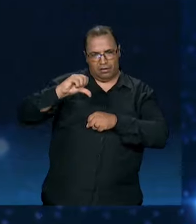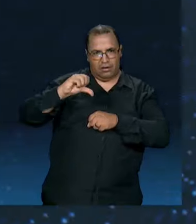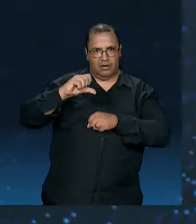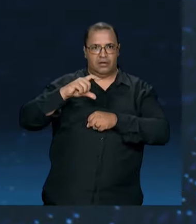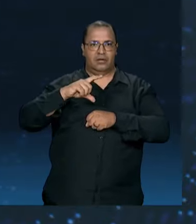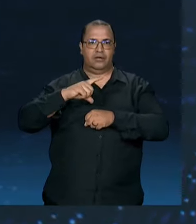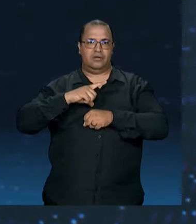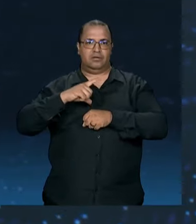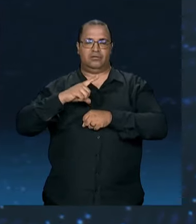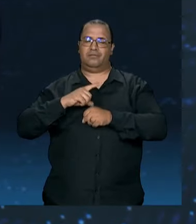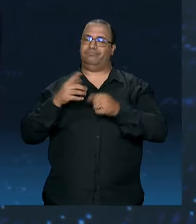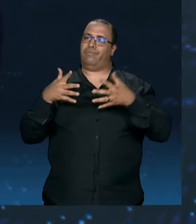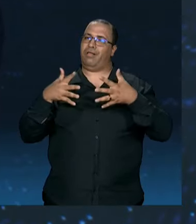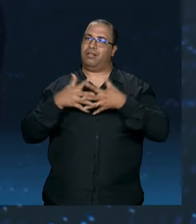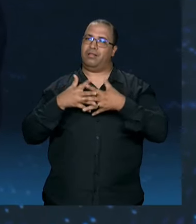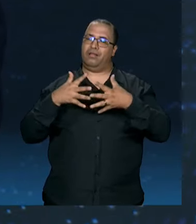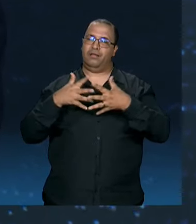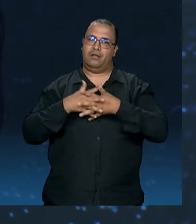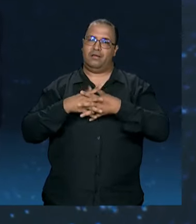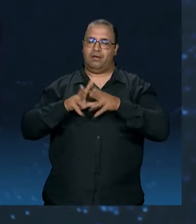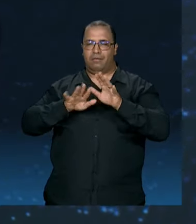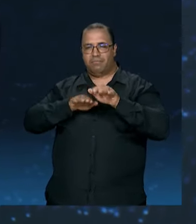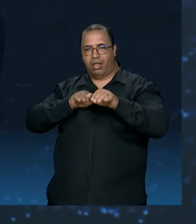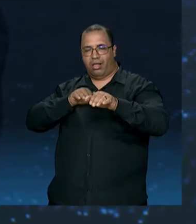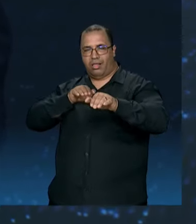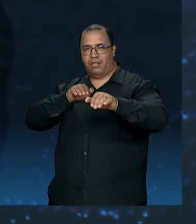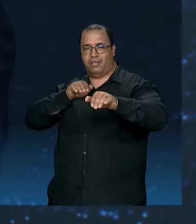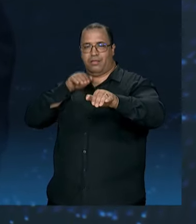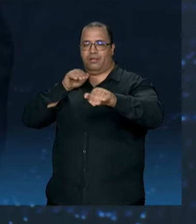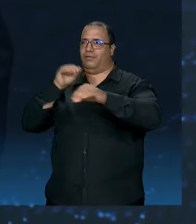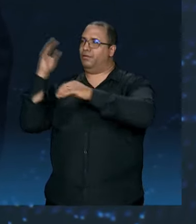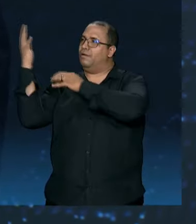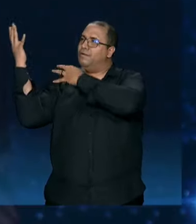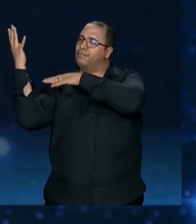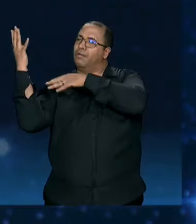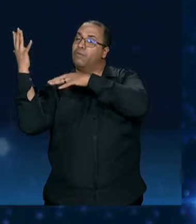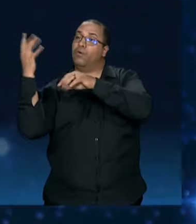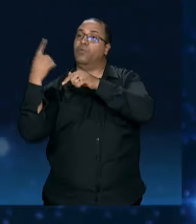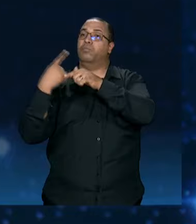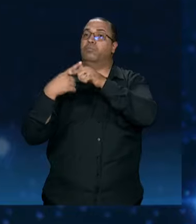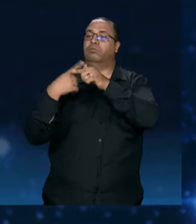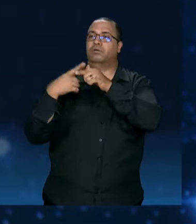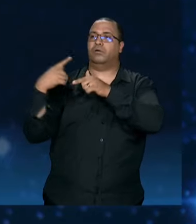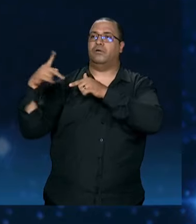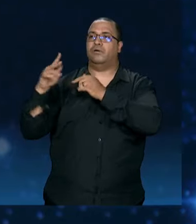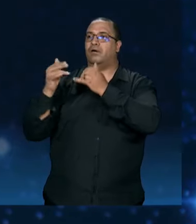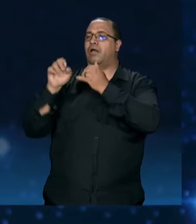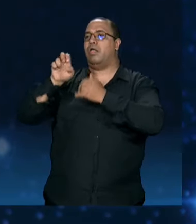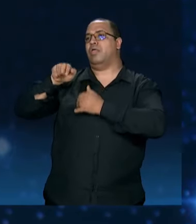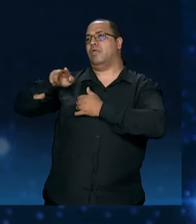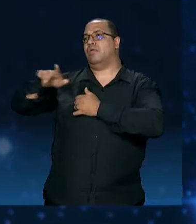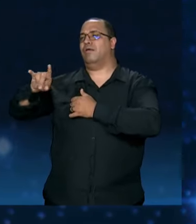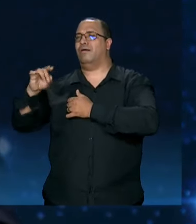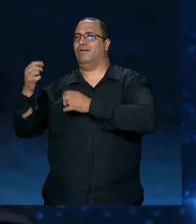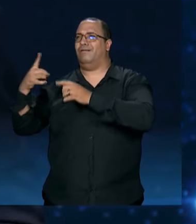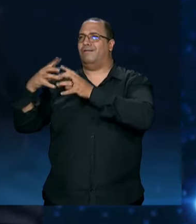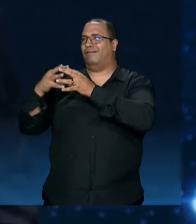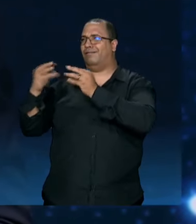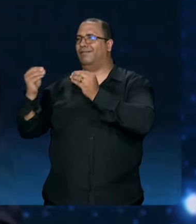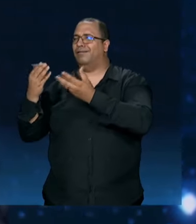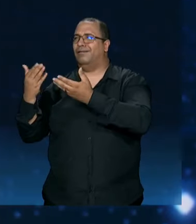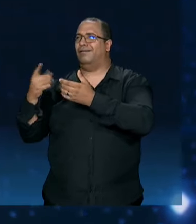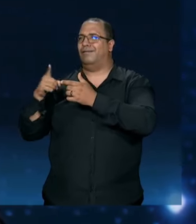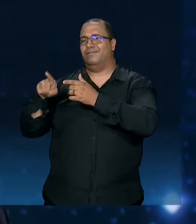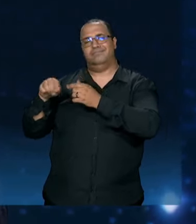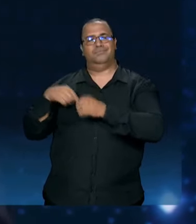atrapalhando o trânsito, atrapalhando o corte por parte da prefeitura, porque ainda não vai lá desligar. Você veio aqui para defender a